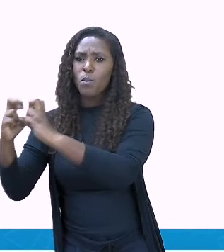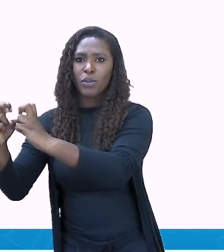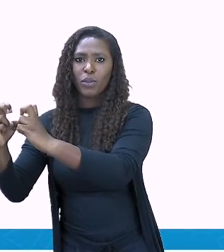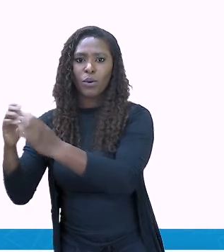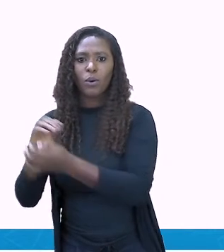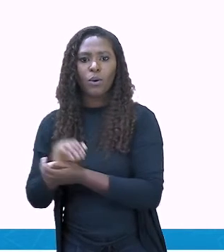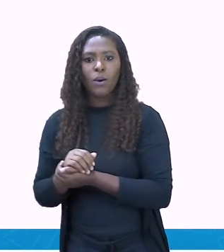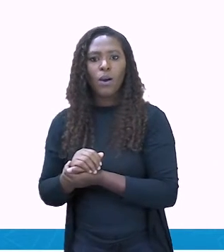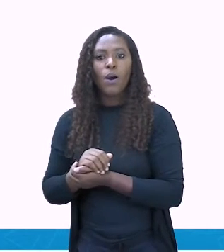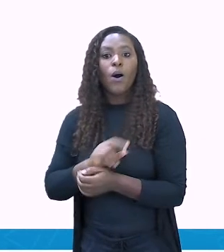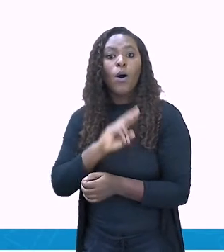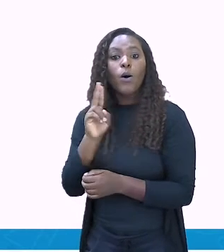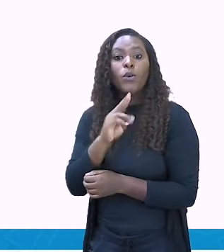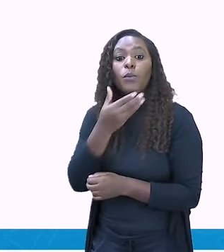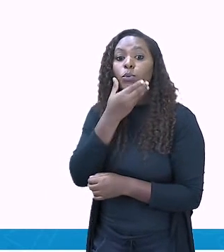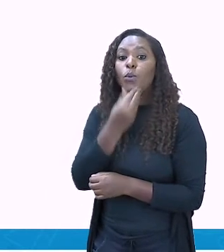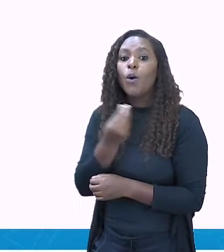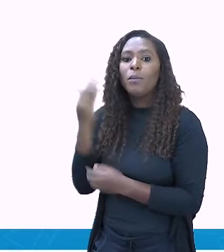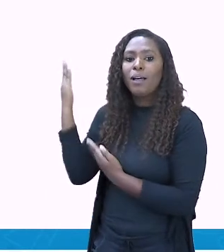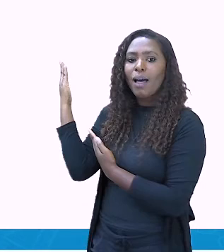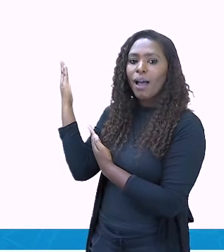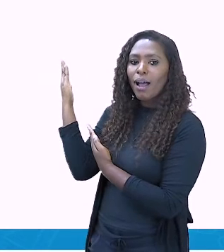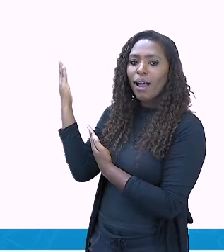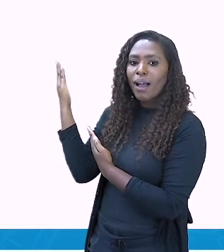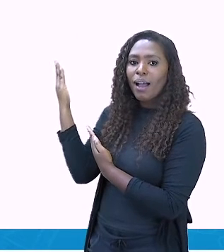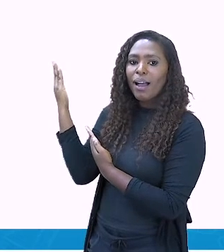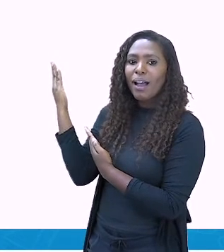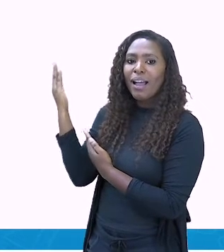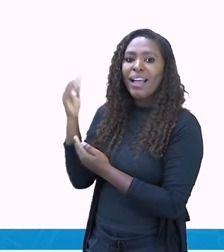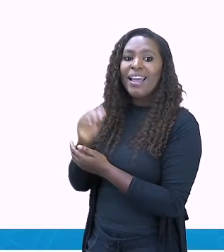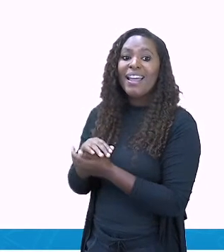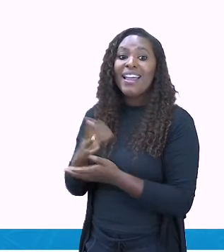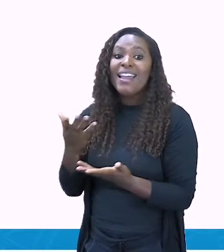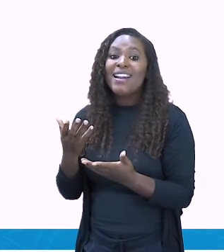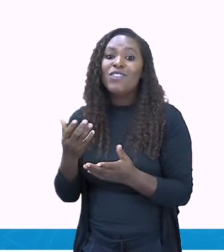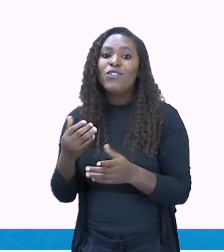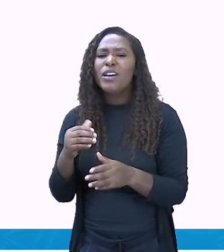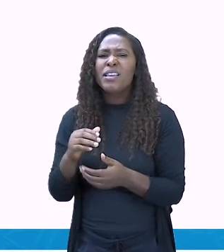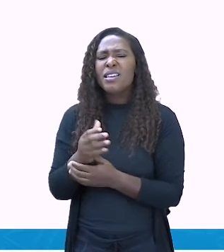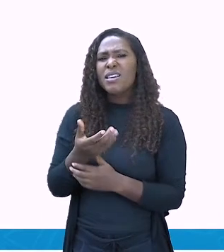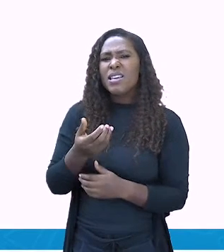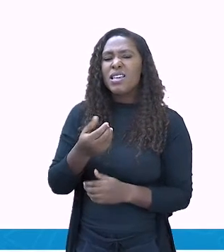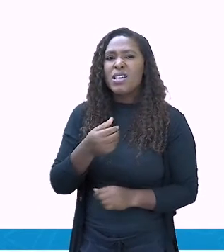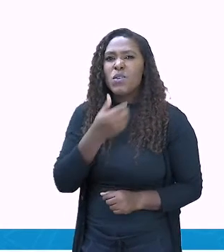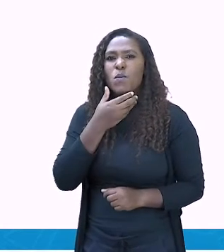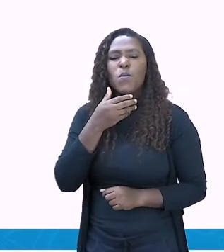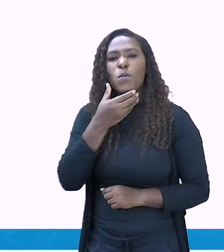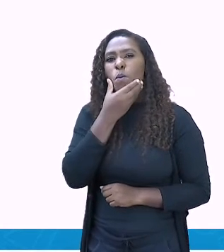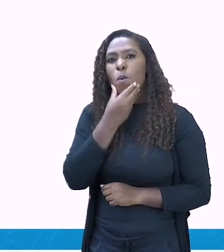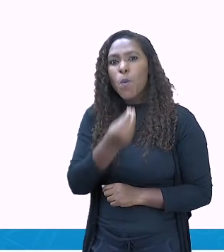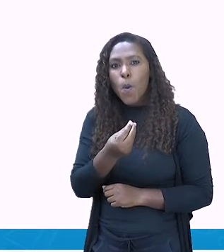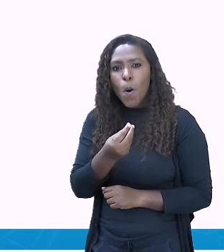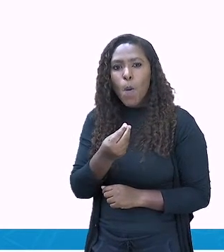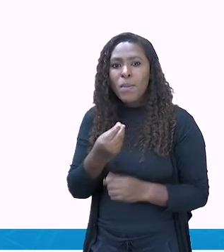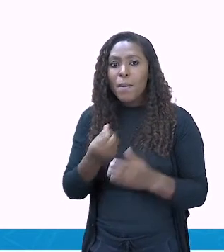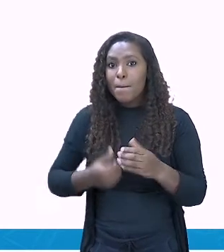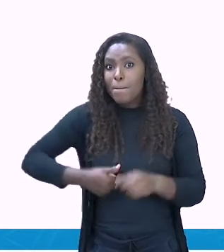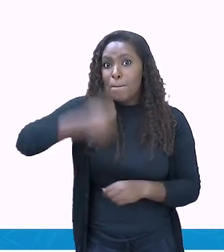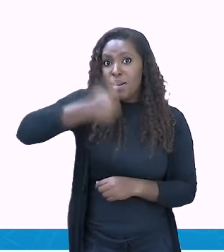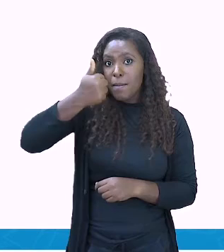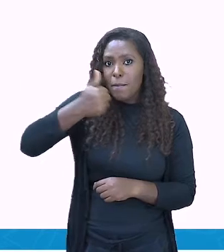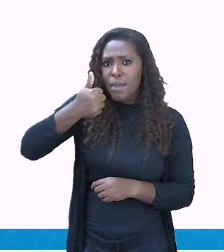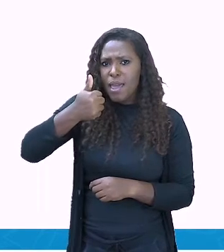Rota de Colisão, que nasceu em 1990, um dos primeiros a defender o hip-hop